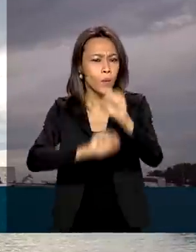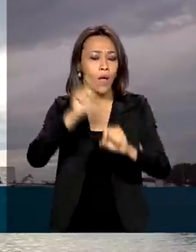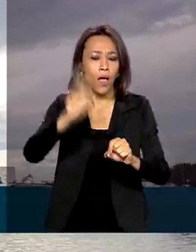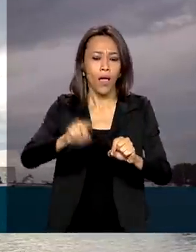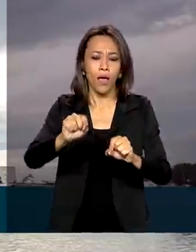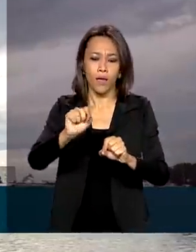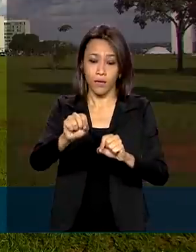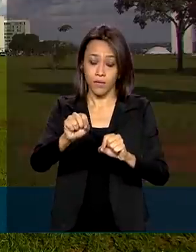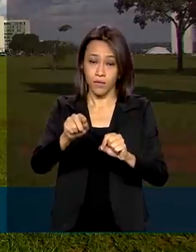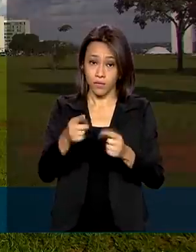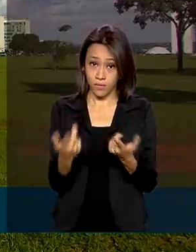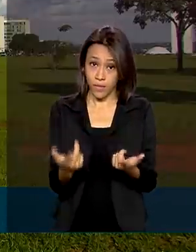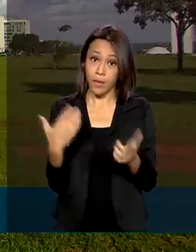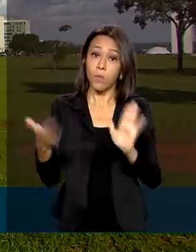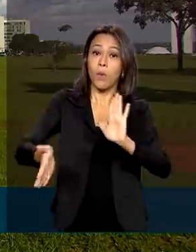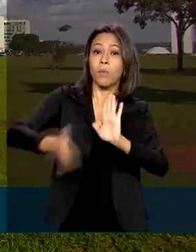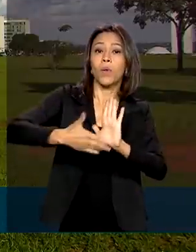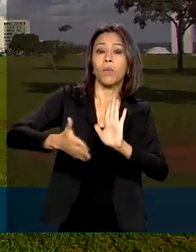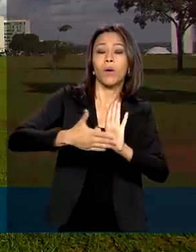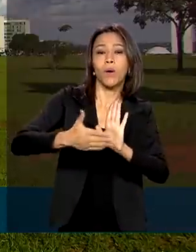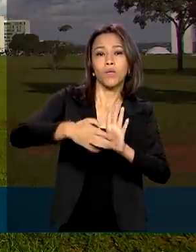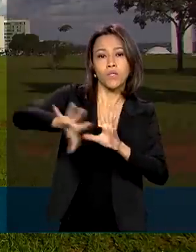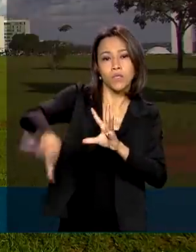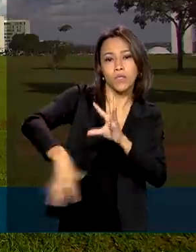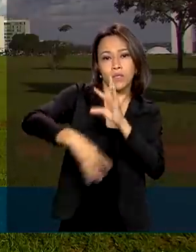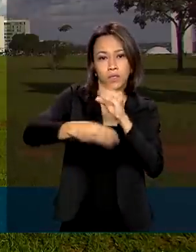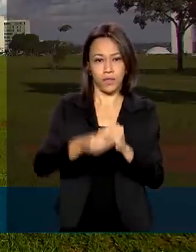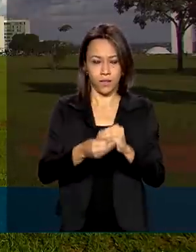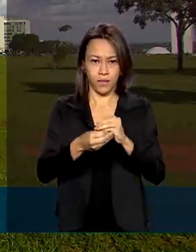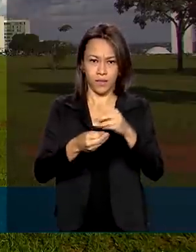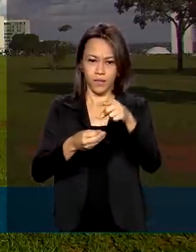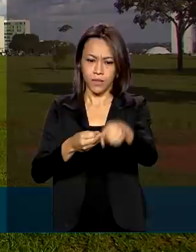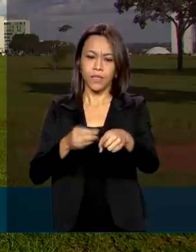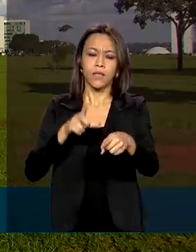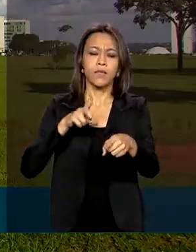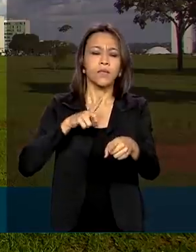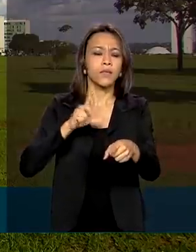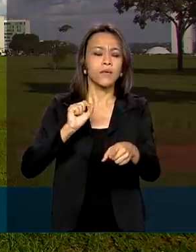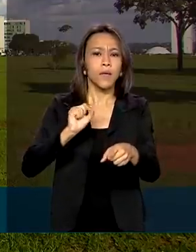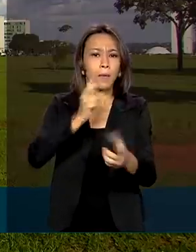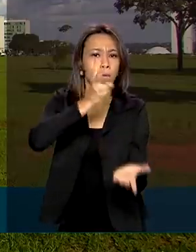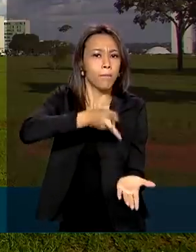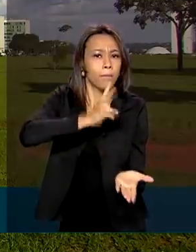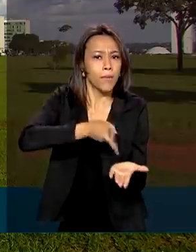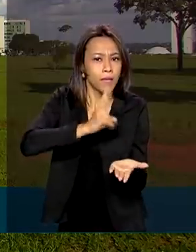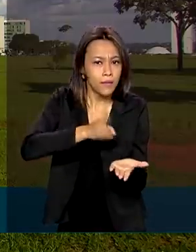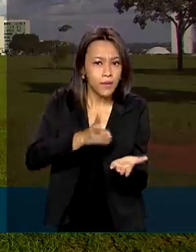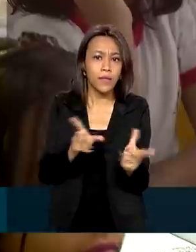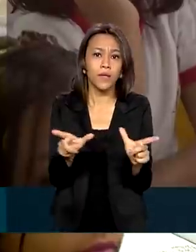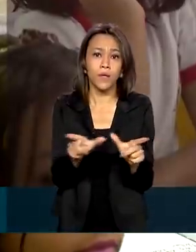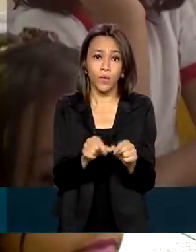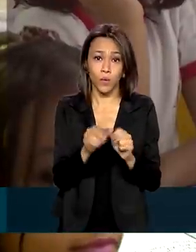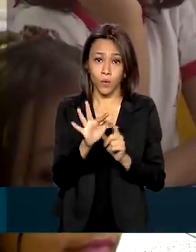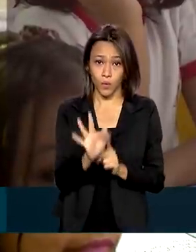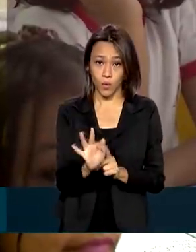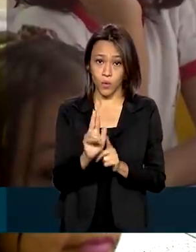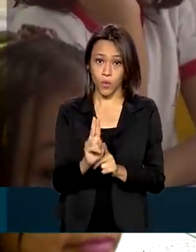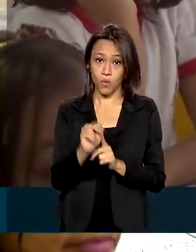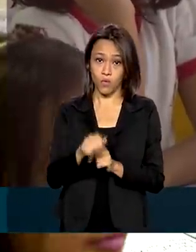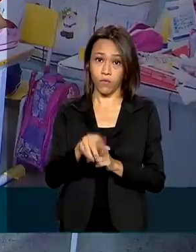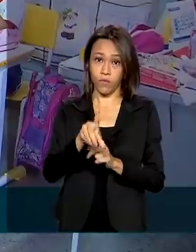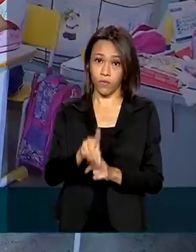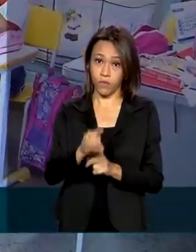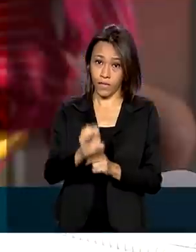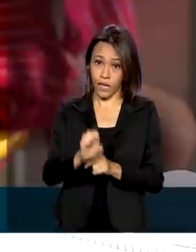Congresso Nacional da proposta de emenda constitucional, que tornou permanente o Fundeb. O Fundo de